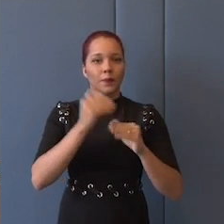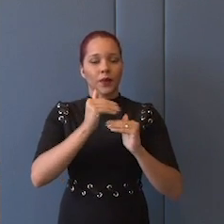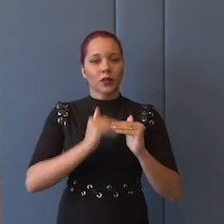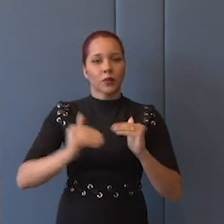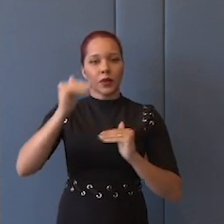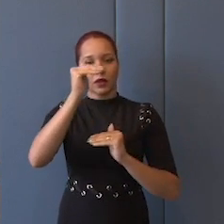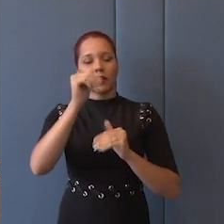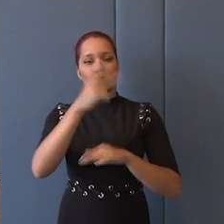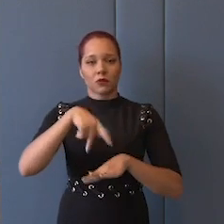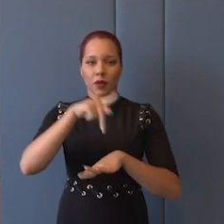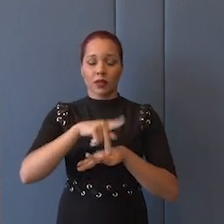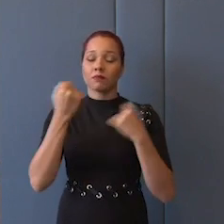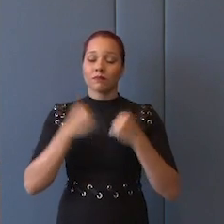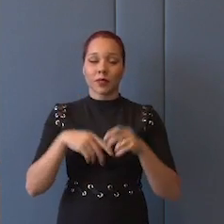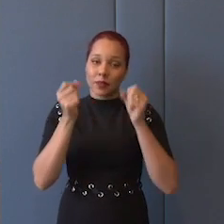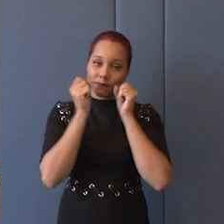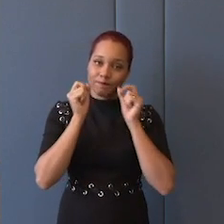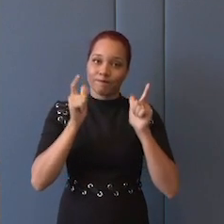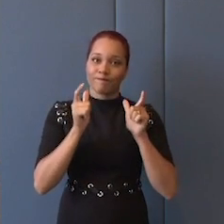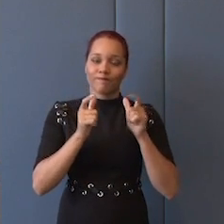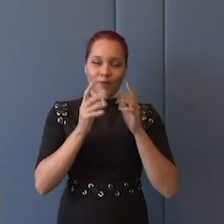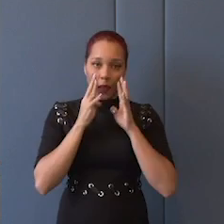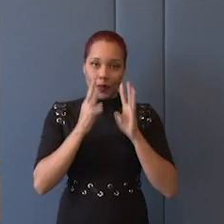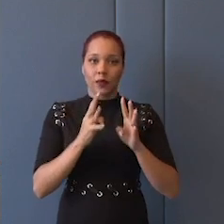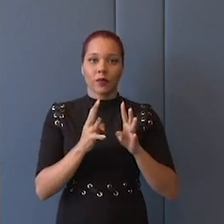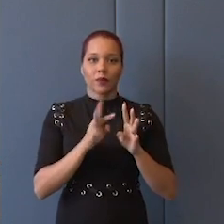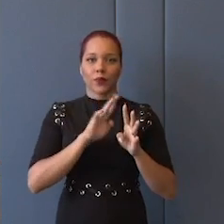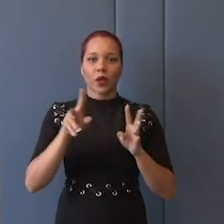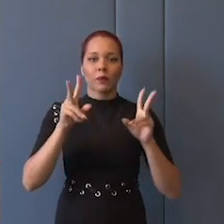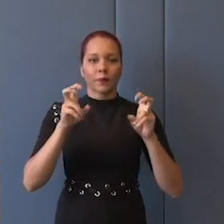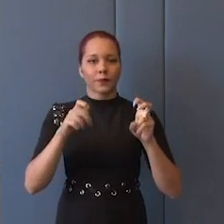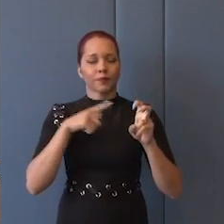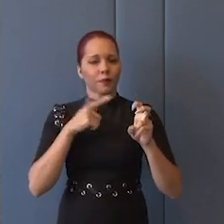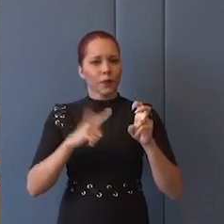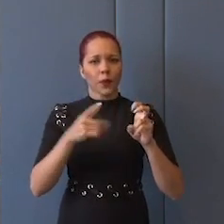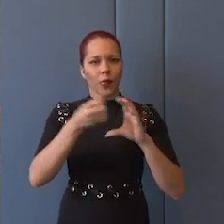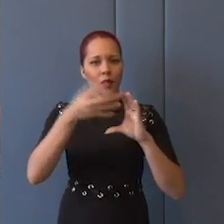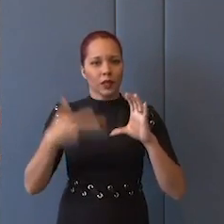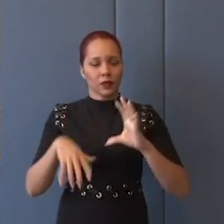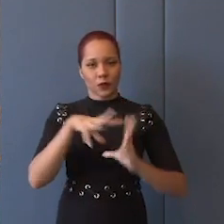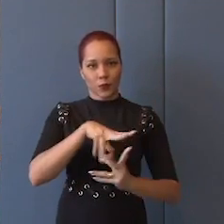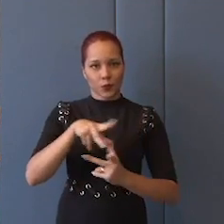dos países. Então, a tem que estar atento para isso. Não é dizer que os temas não têm um caráter mundial,